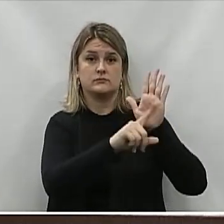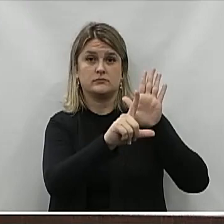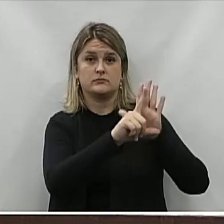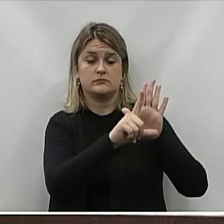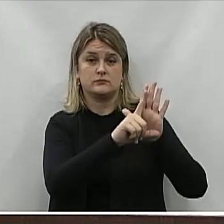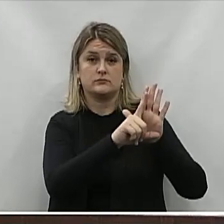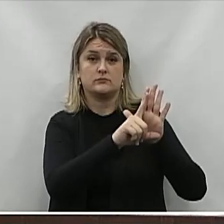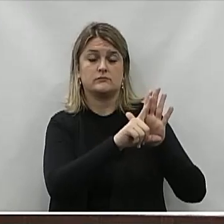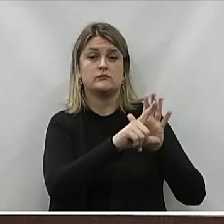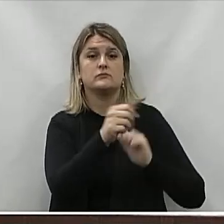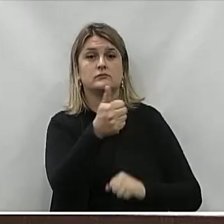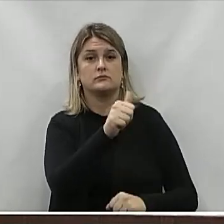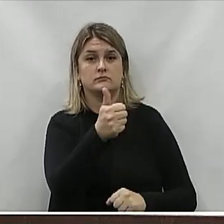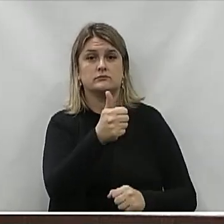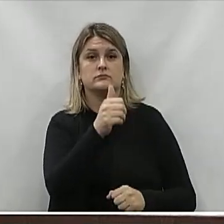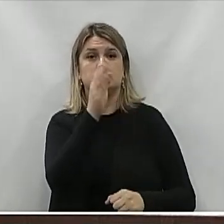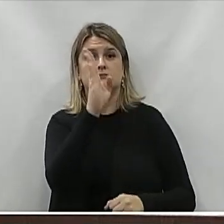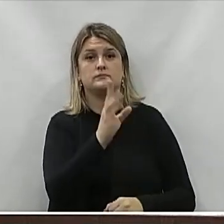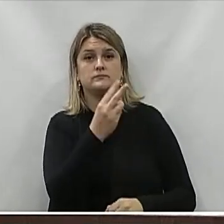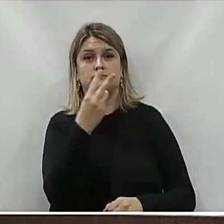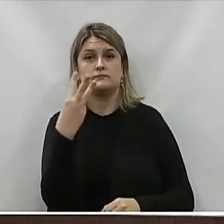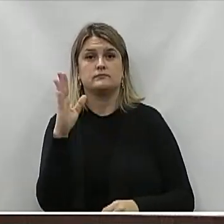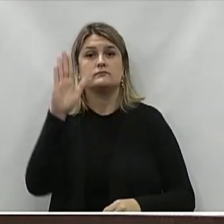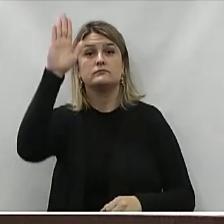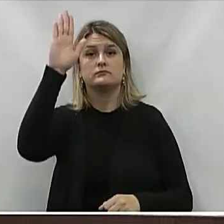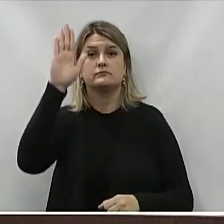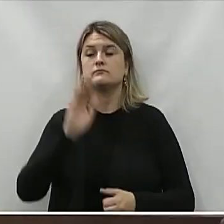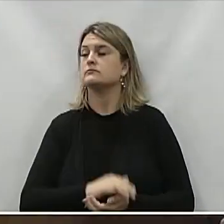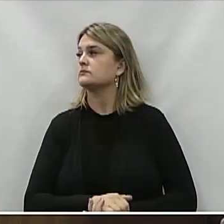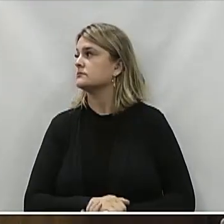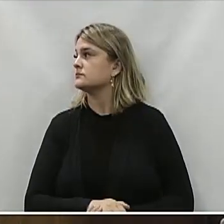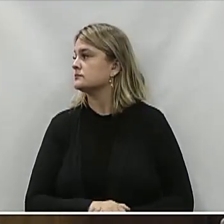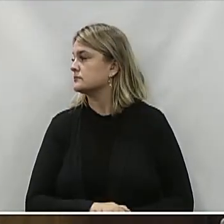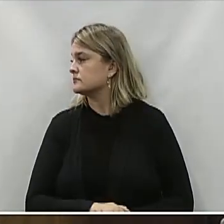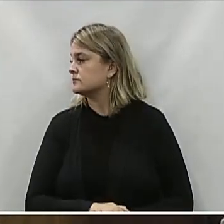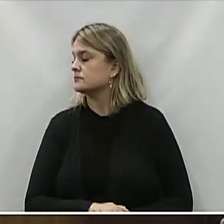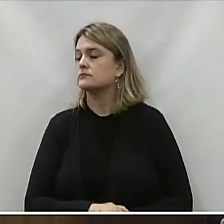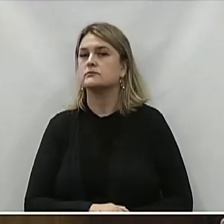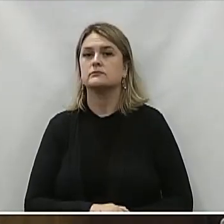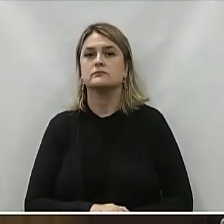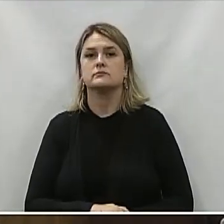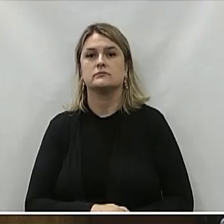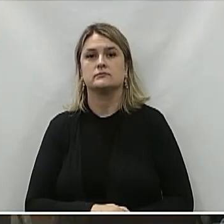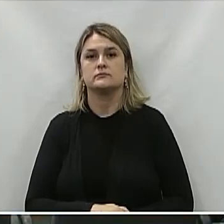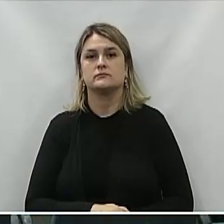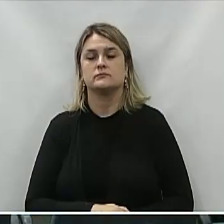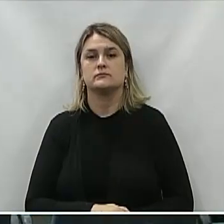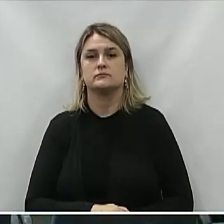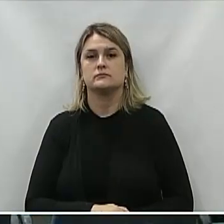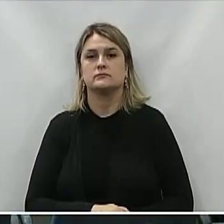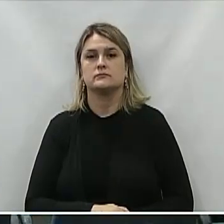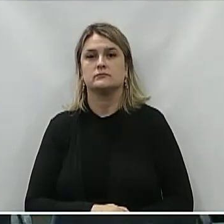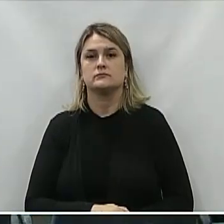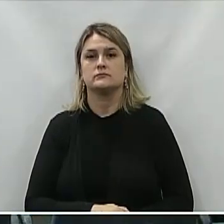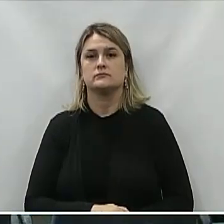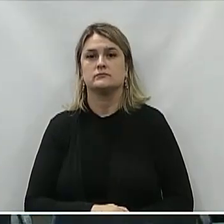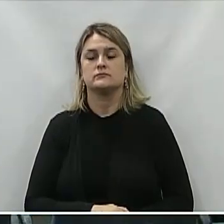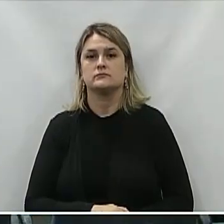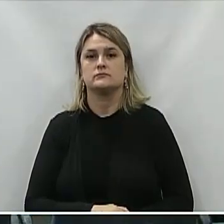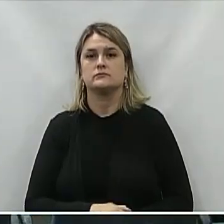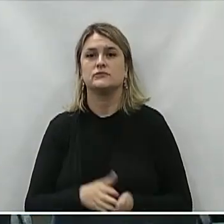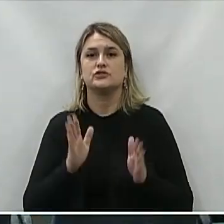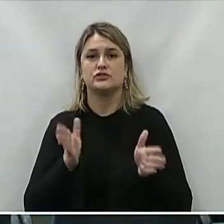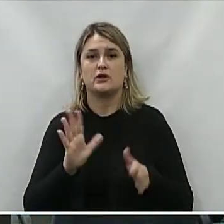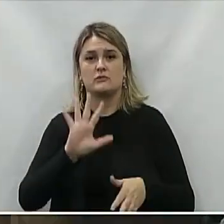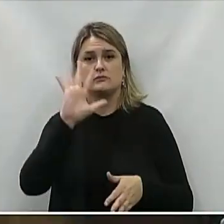Do projeto De lei ordinária De número 11 De 2023 Pela ordem Senhor presidente Agora foi a discussão Vereador Agora foi